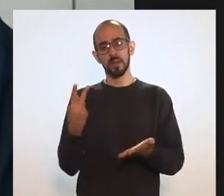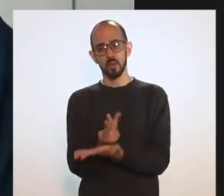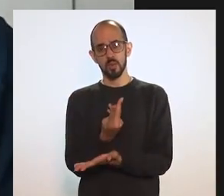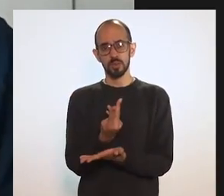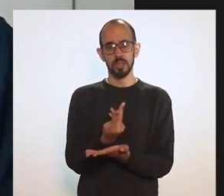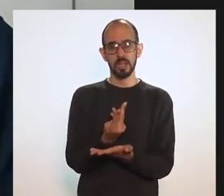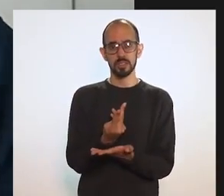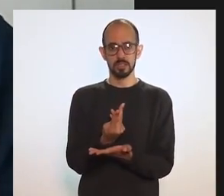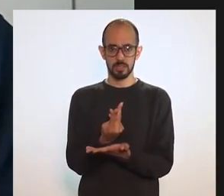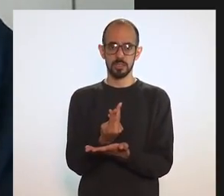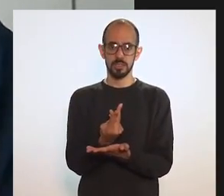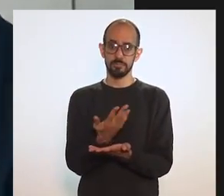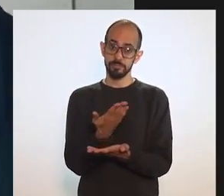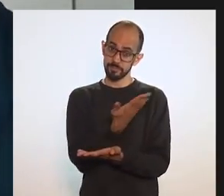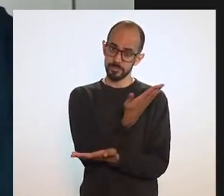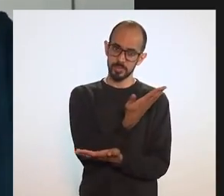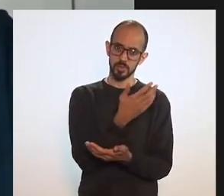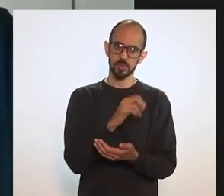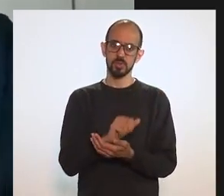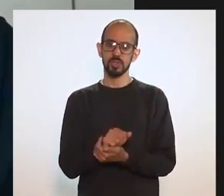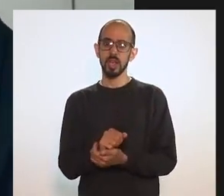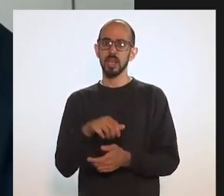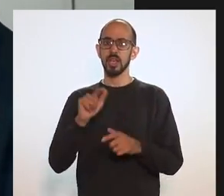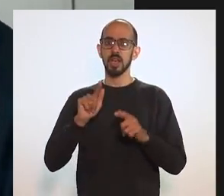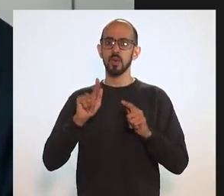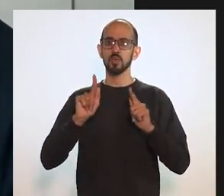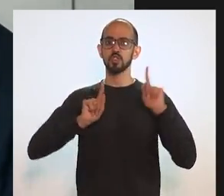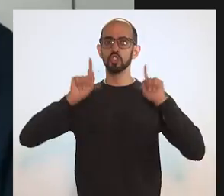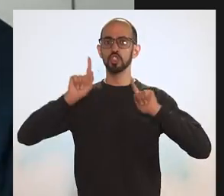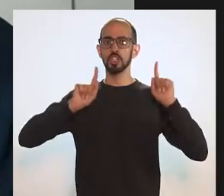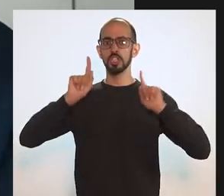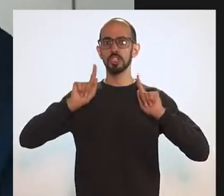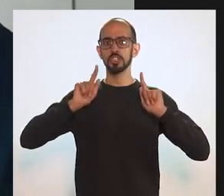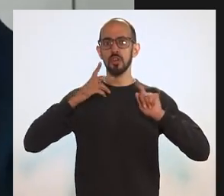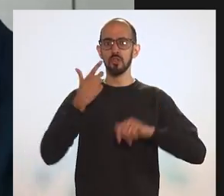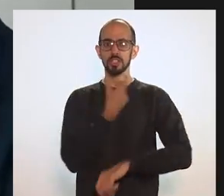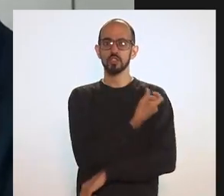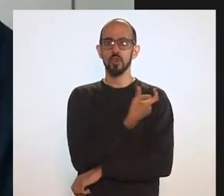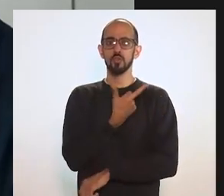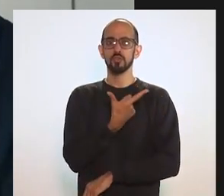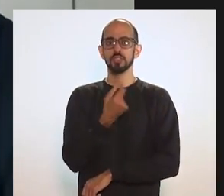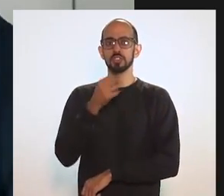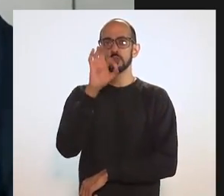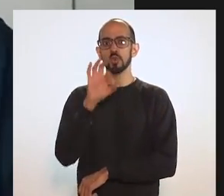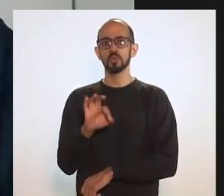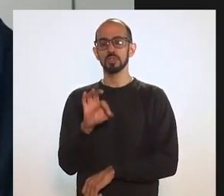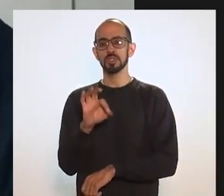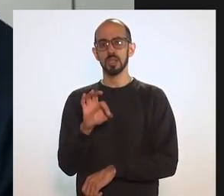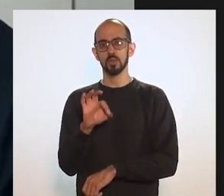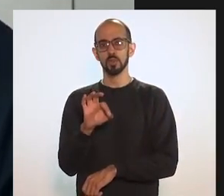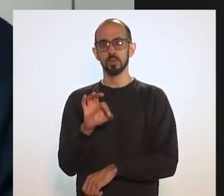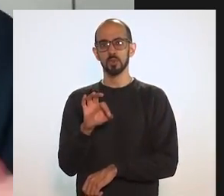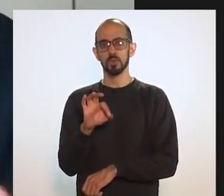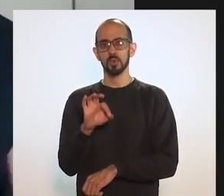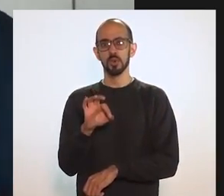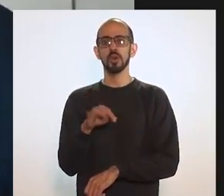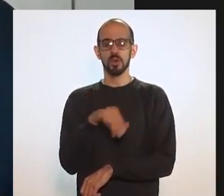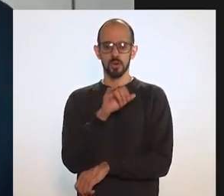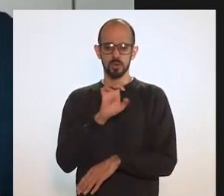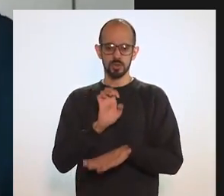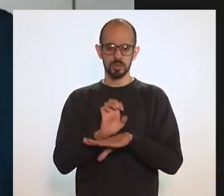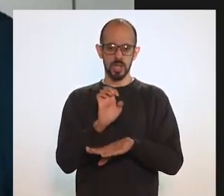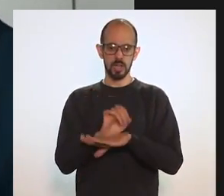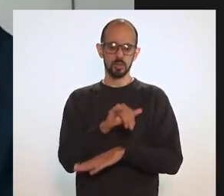vive essa situação atualmente. O Chile, aqui nosso vizinho, já vacinou 20%, mais de 20% da população. Estados Unidos